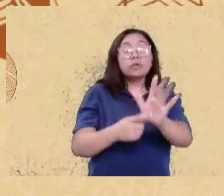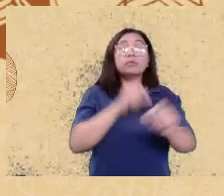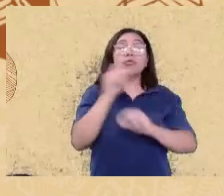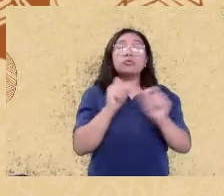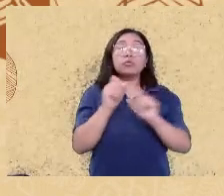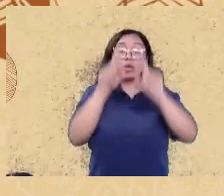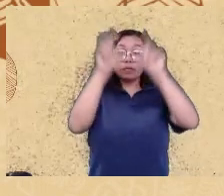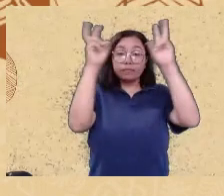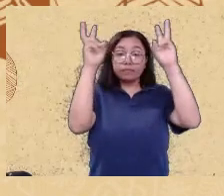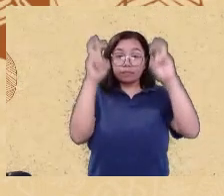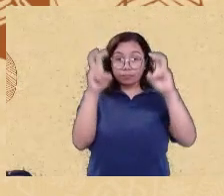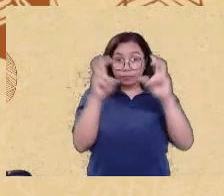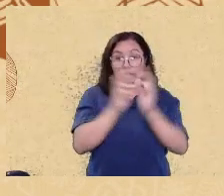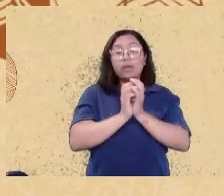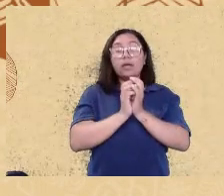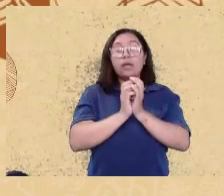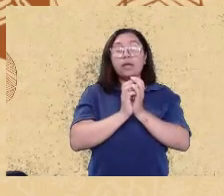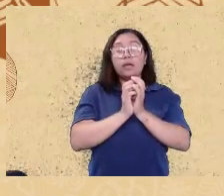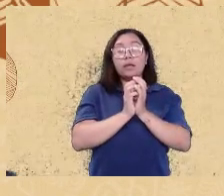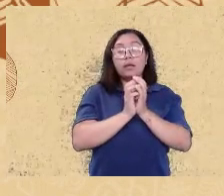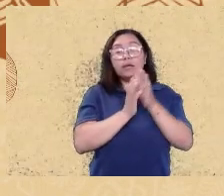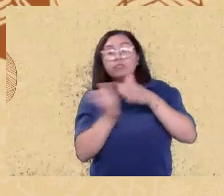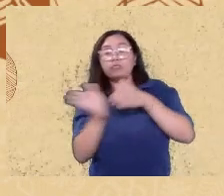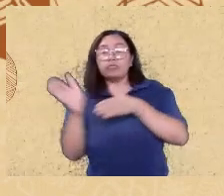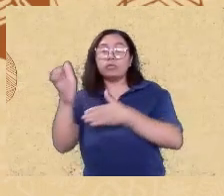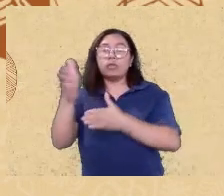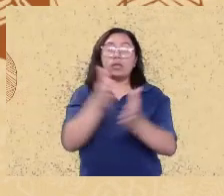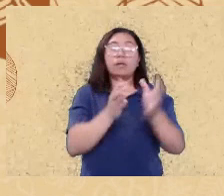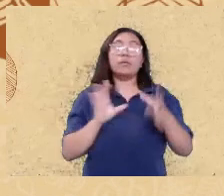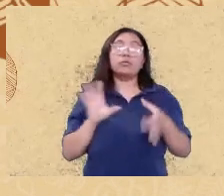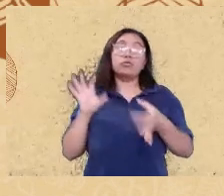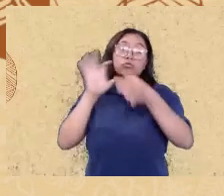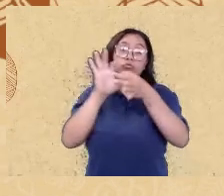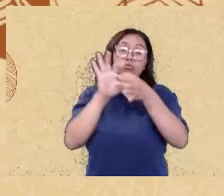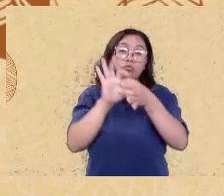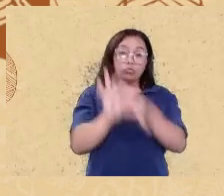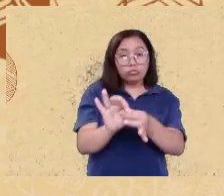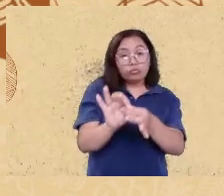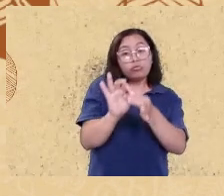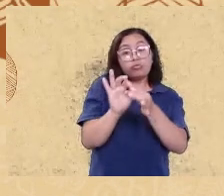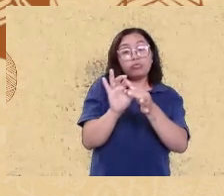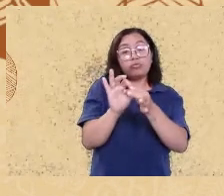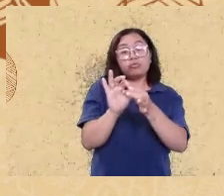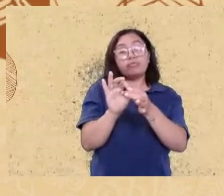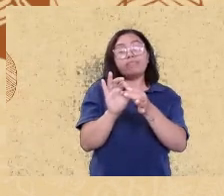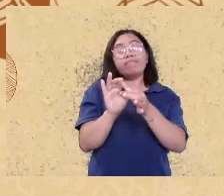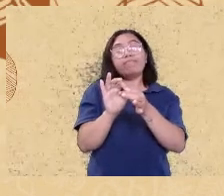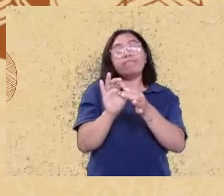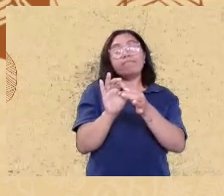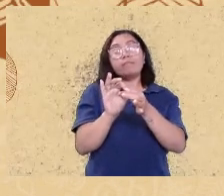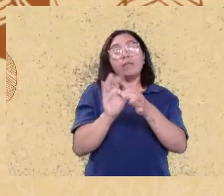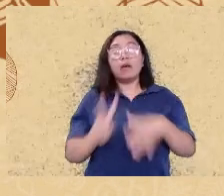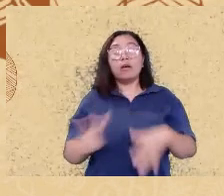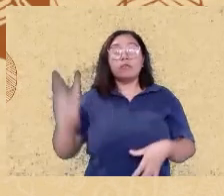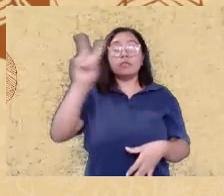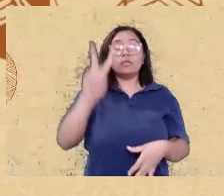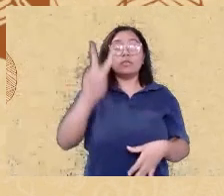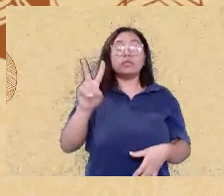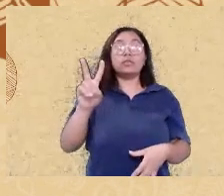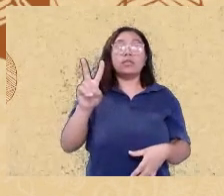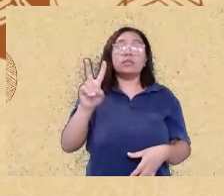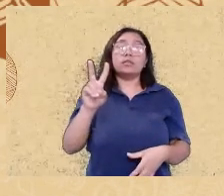de desalinhamentos junto aos critérios de reconhecimento e validação a partir dos direitos humanos na avaliação